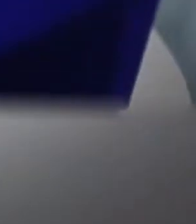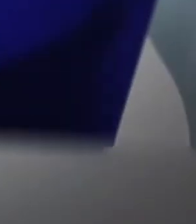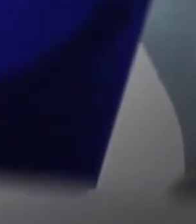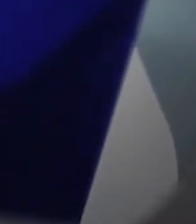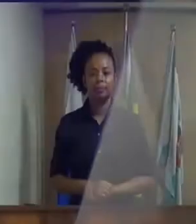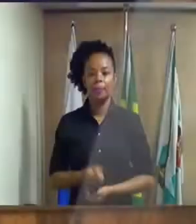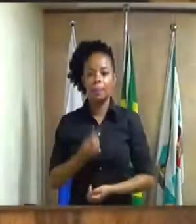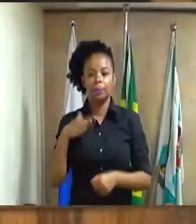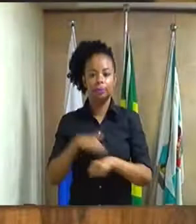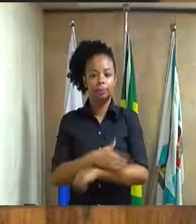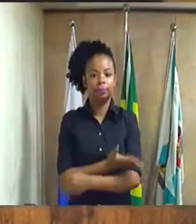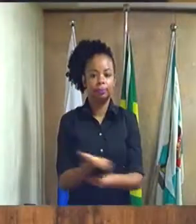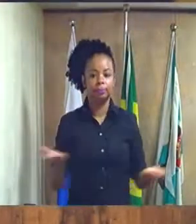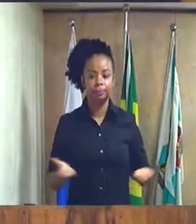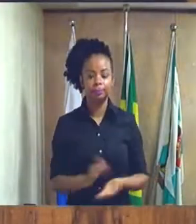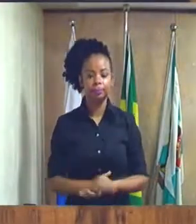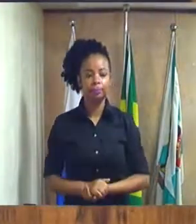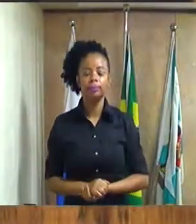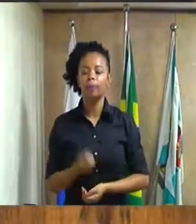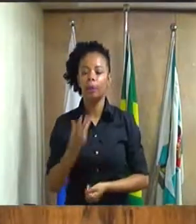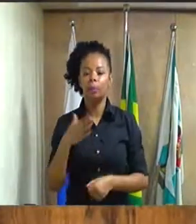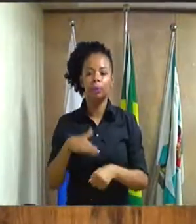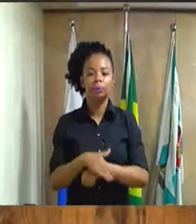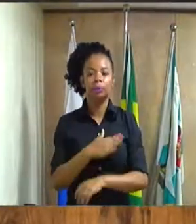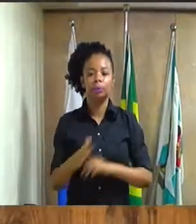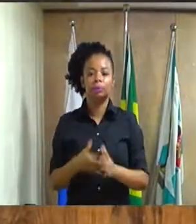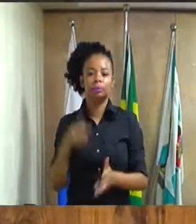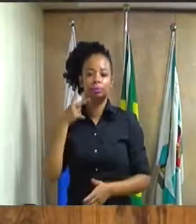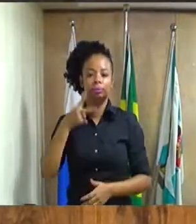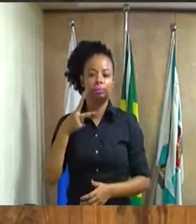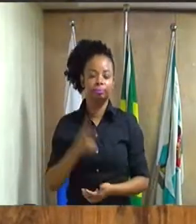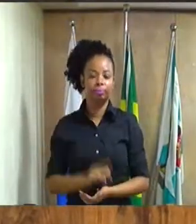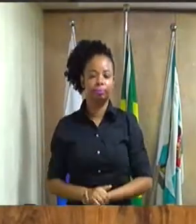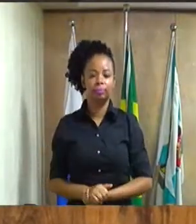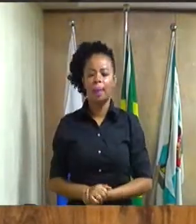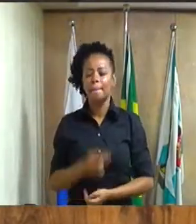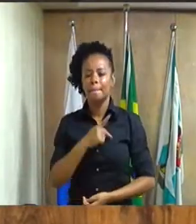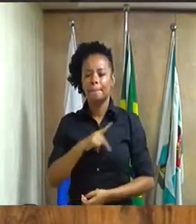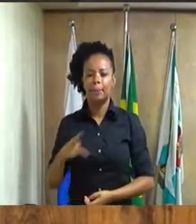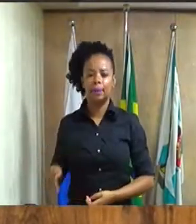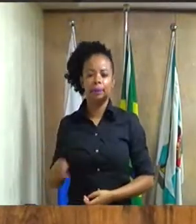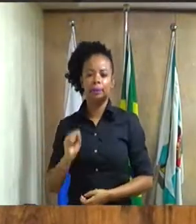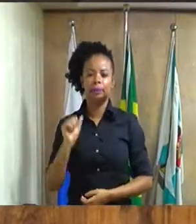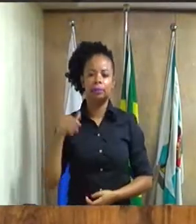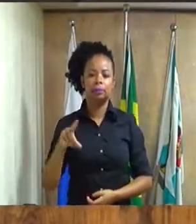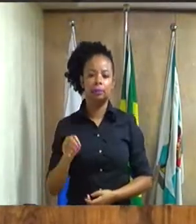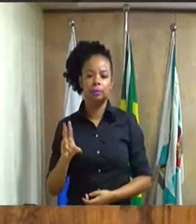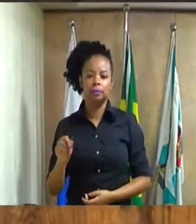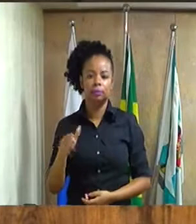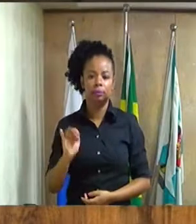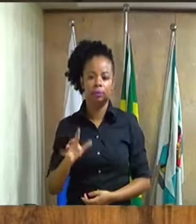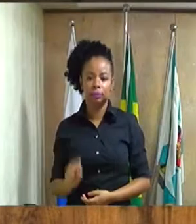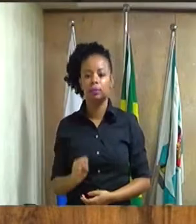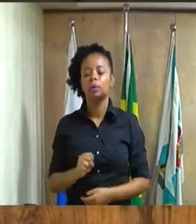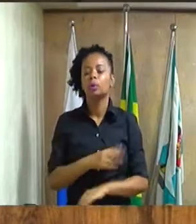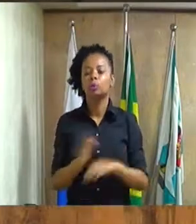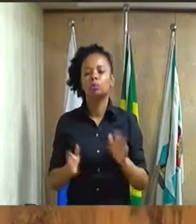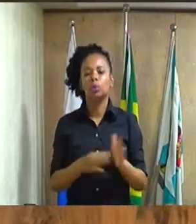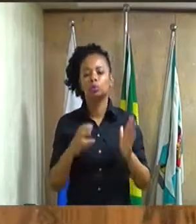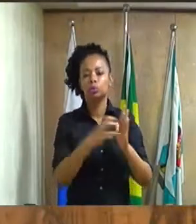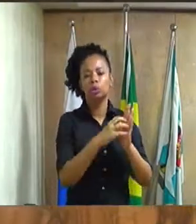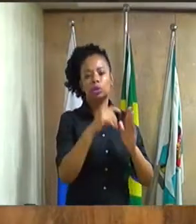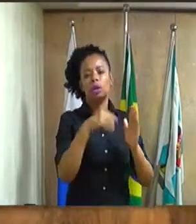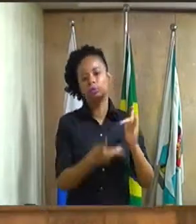Boa noite a todos. Boa noite aos meus pares. Presidente Sandro Leres, funcionário dessa